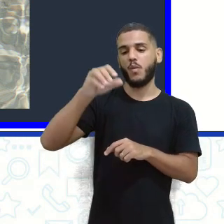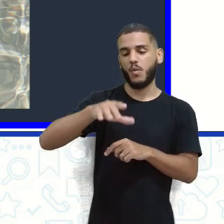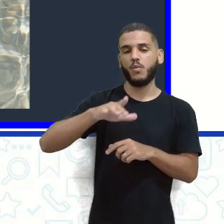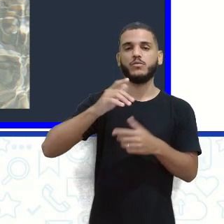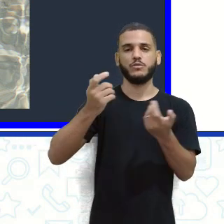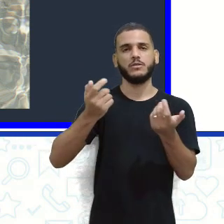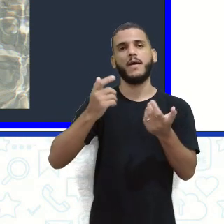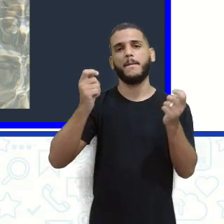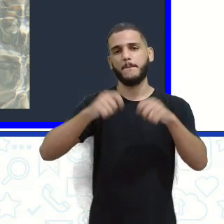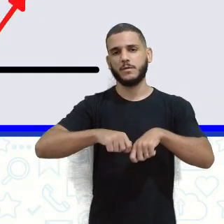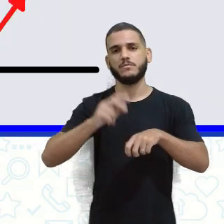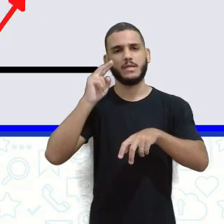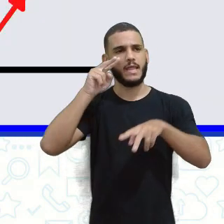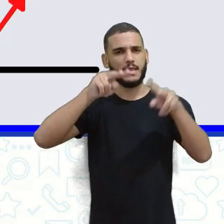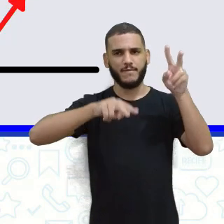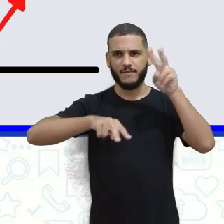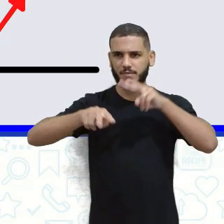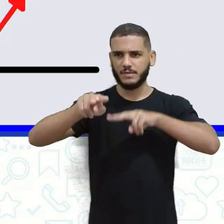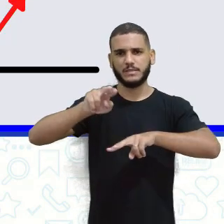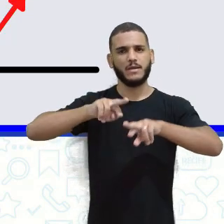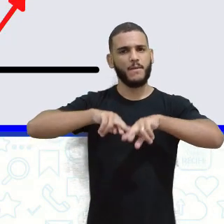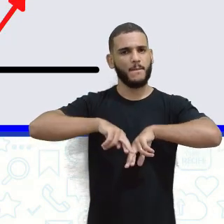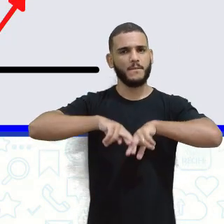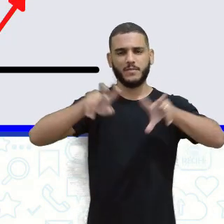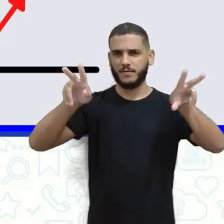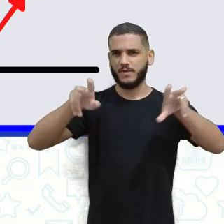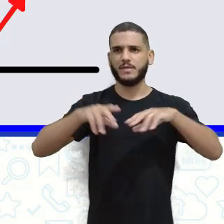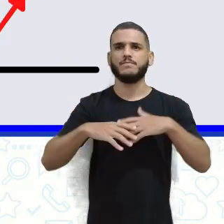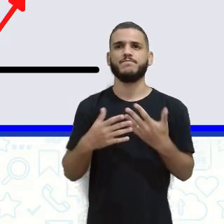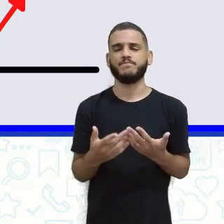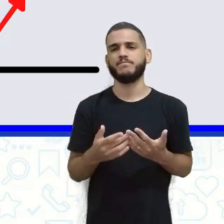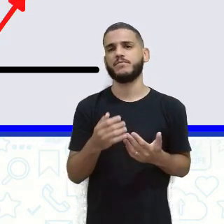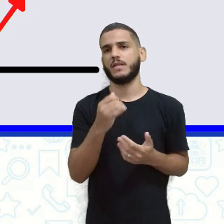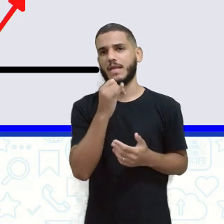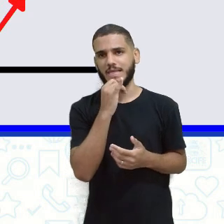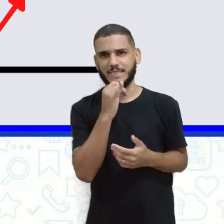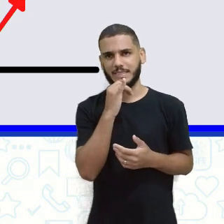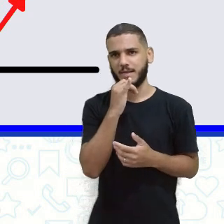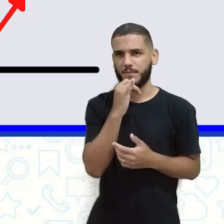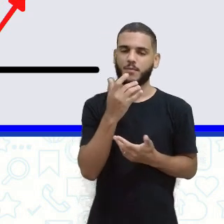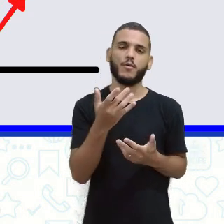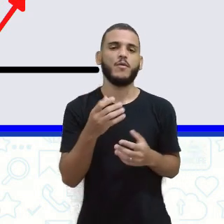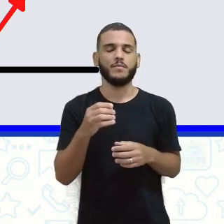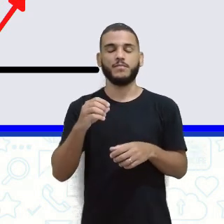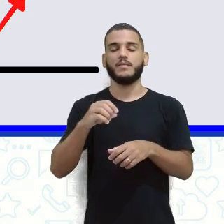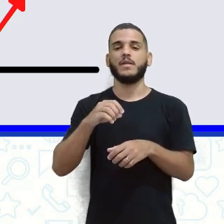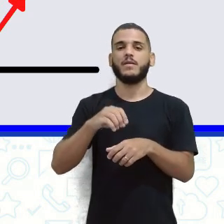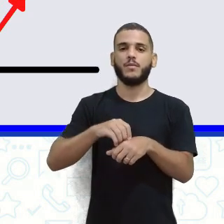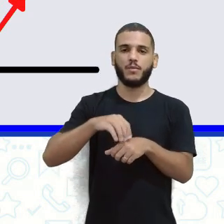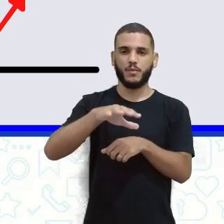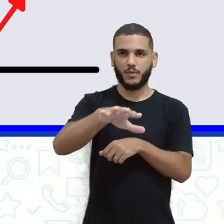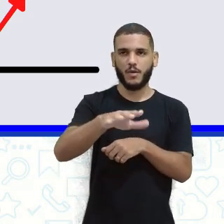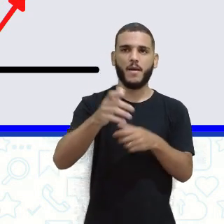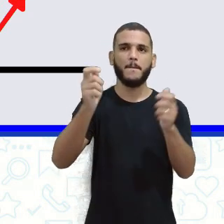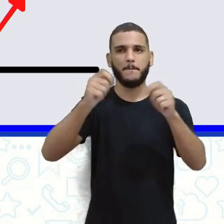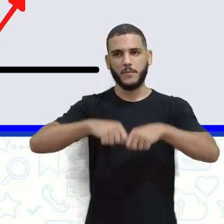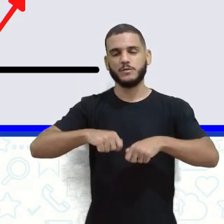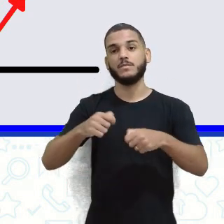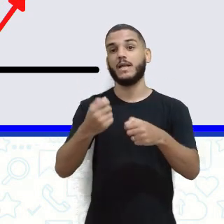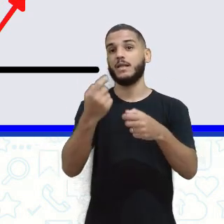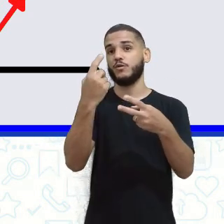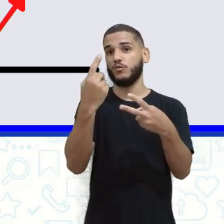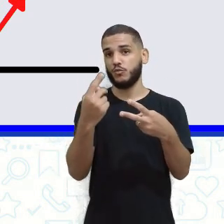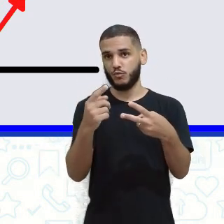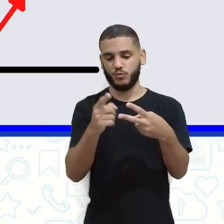visão da gente vai mudar um pouquinho, tá? Então, vamos ver. Reflexão, pode ocorrer de forma regular ou difusa. Então, na forma